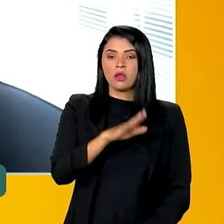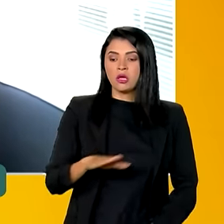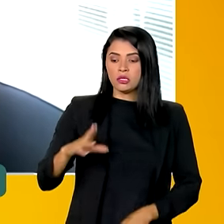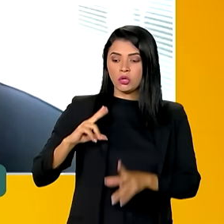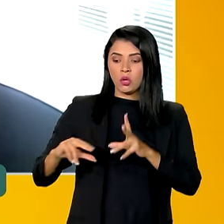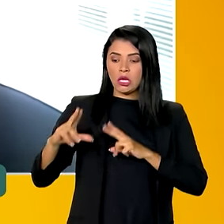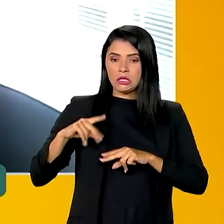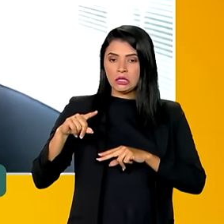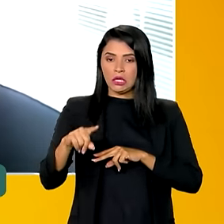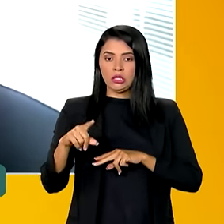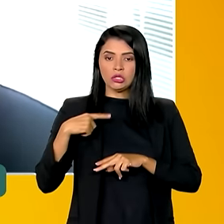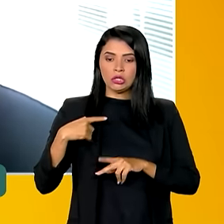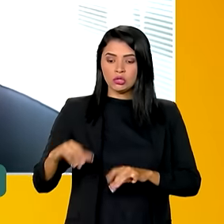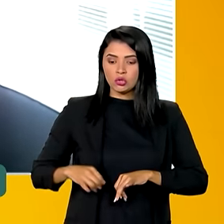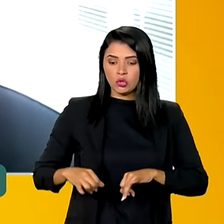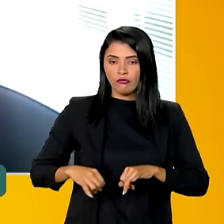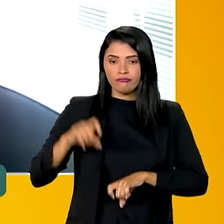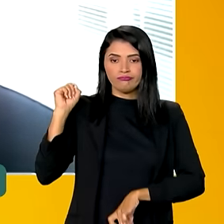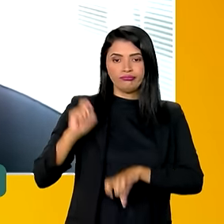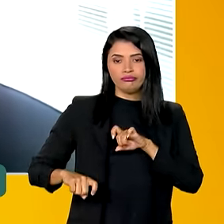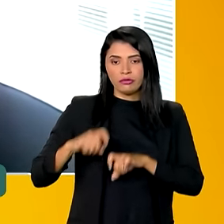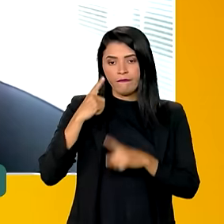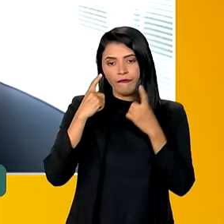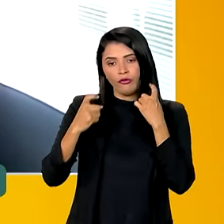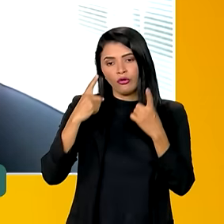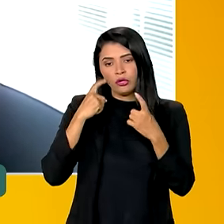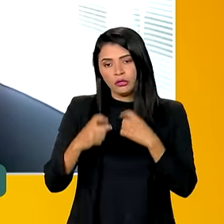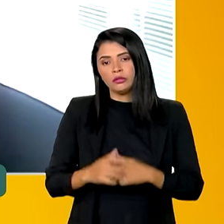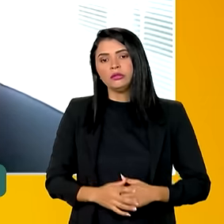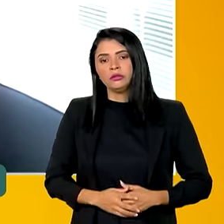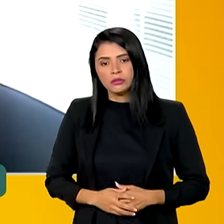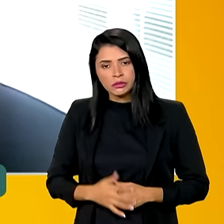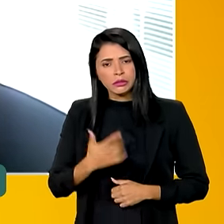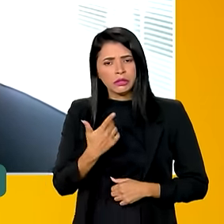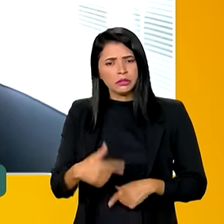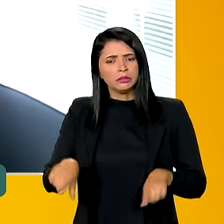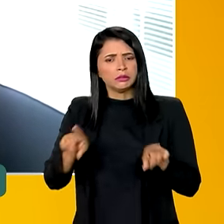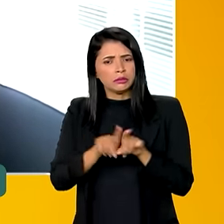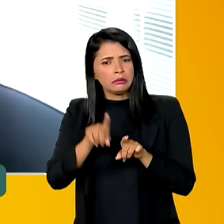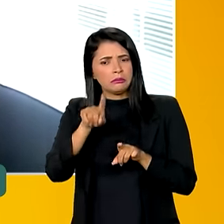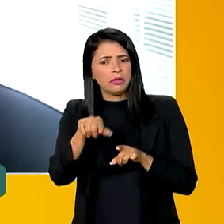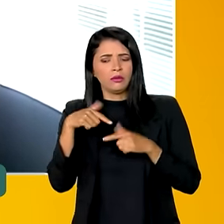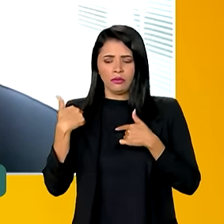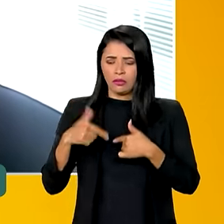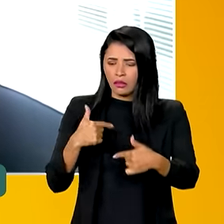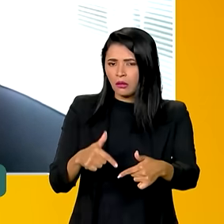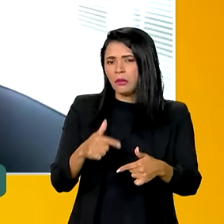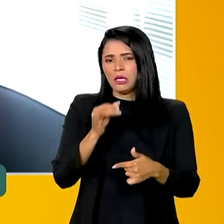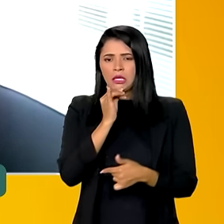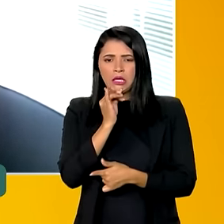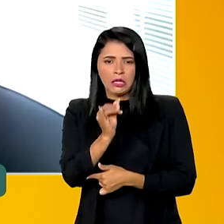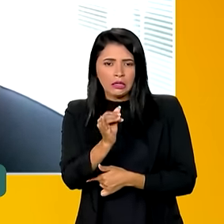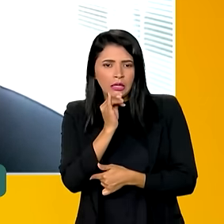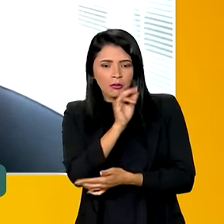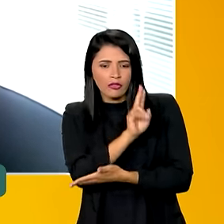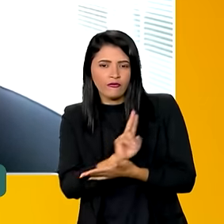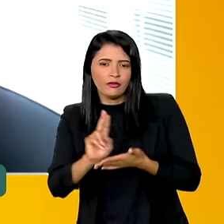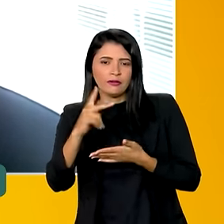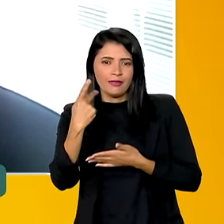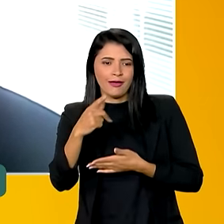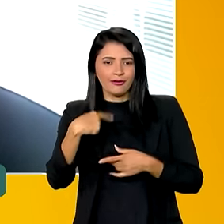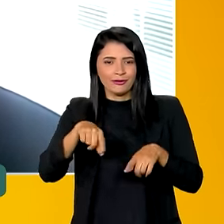que são vítimas de violência sexual. E uma fortíssima atuação com uma rede de universidades